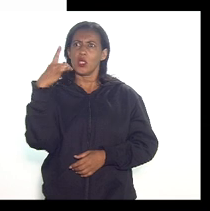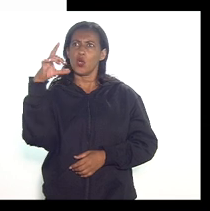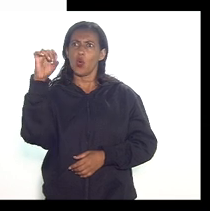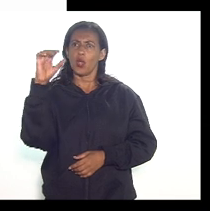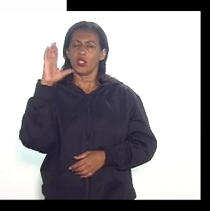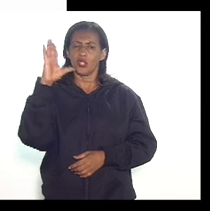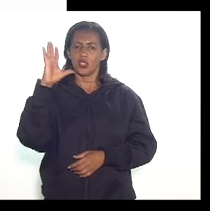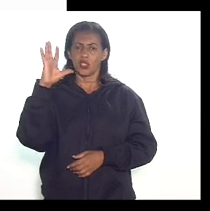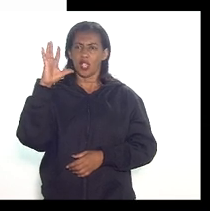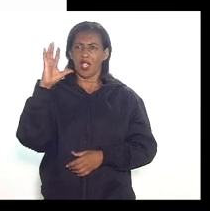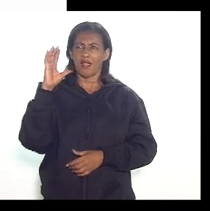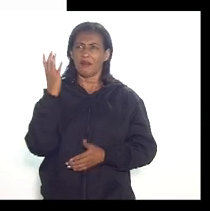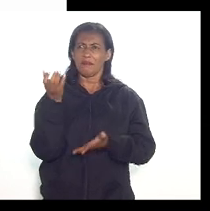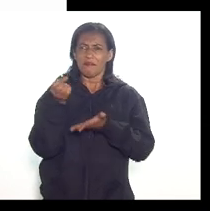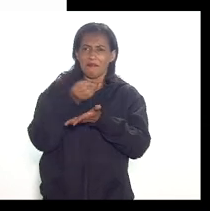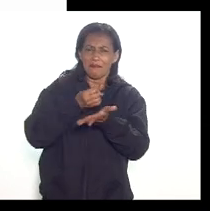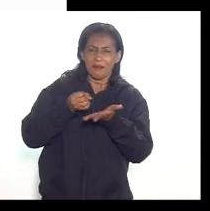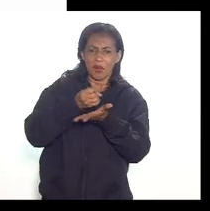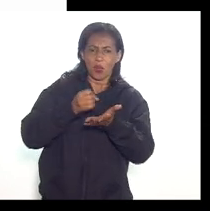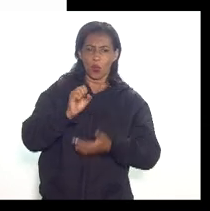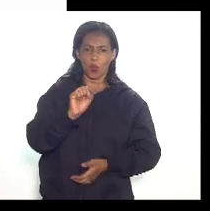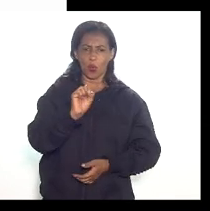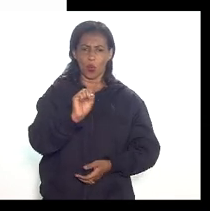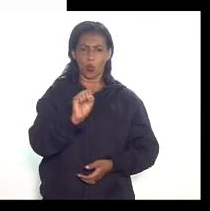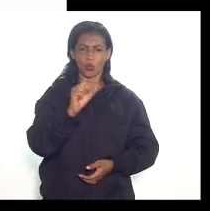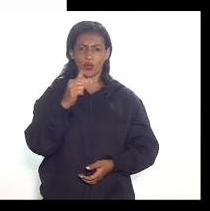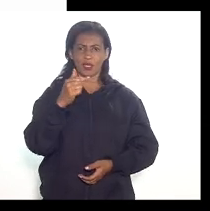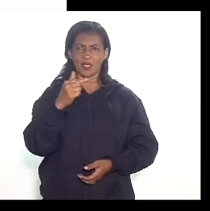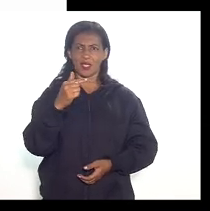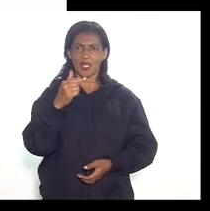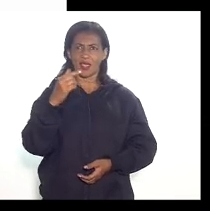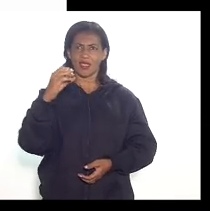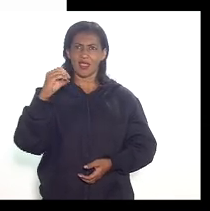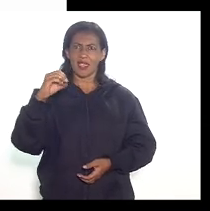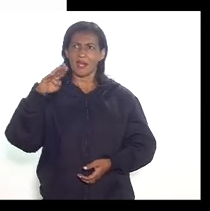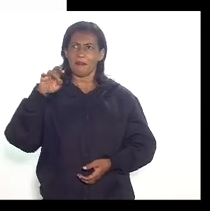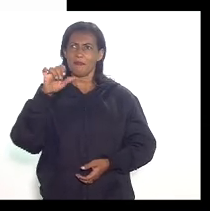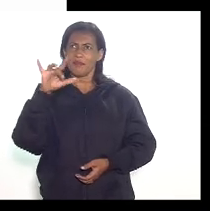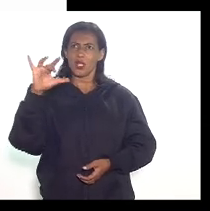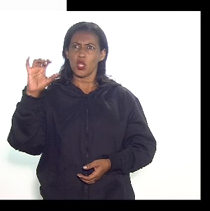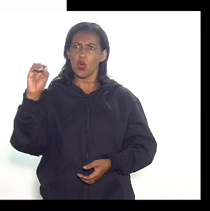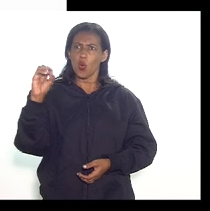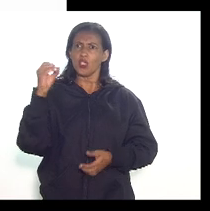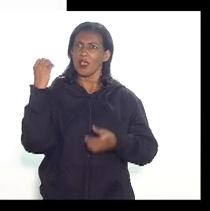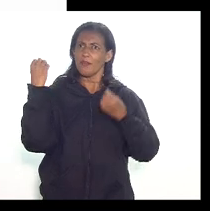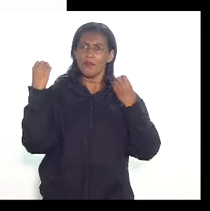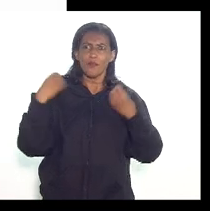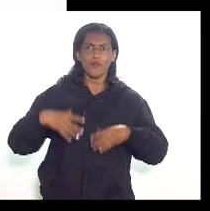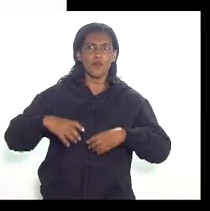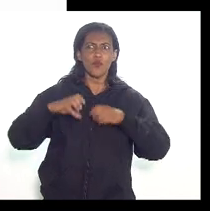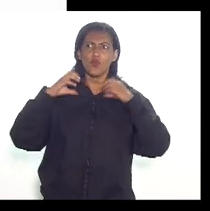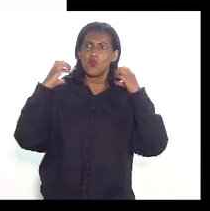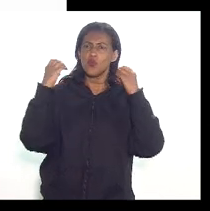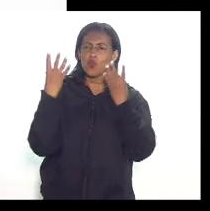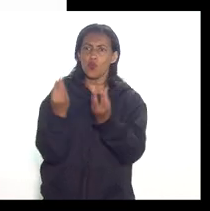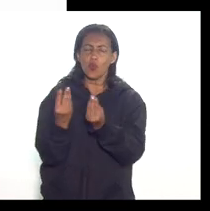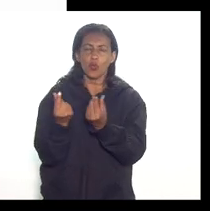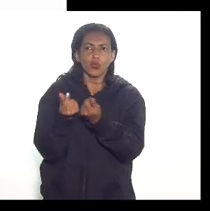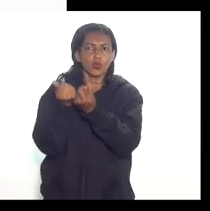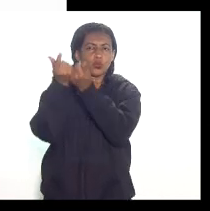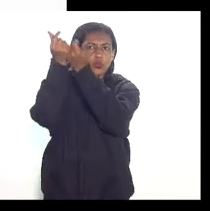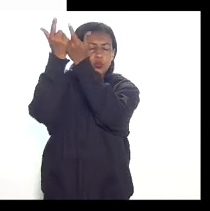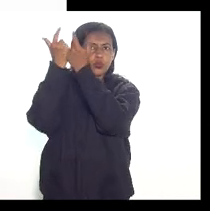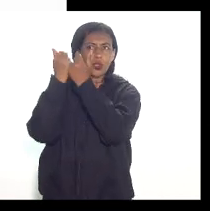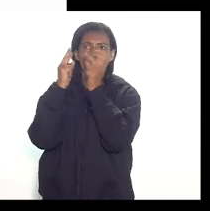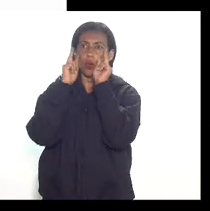correto basicamente 870 bilhões devem ser auditados é muita coisa e isso requer sim um debruçar